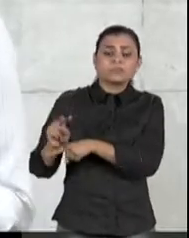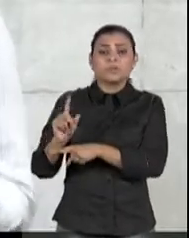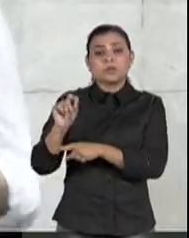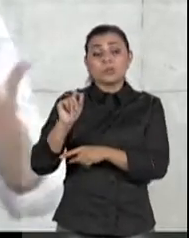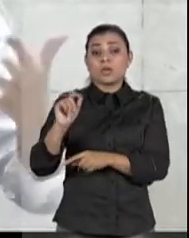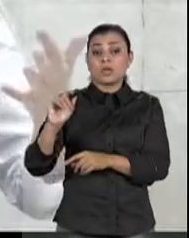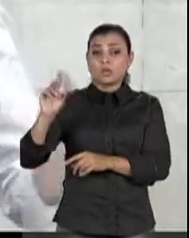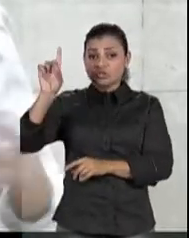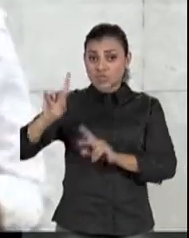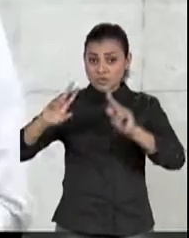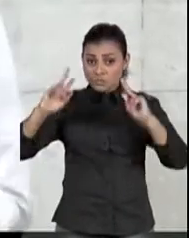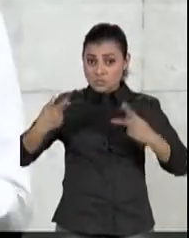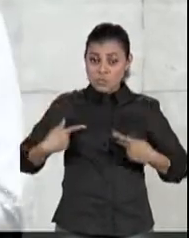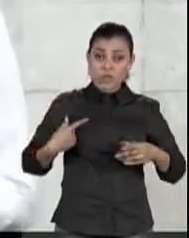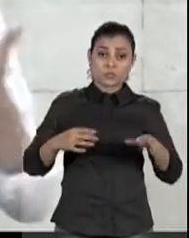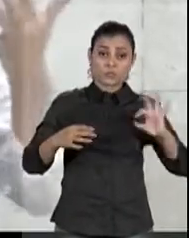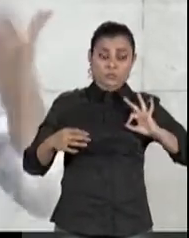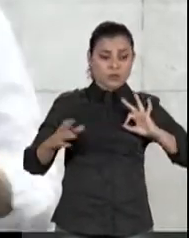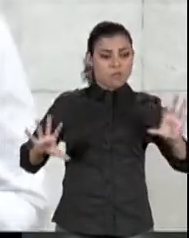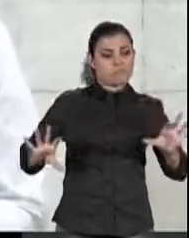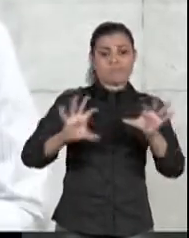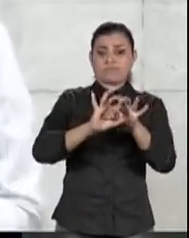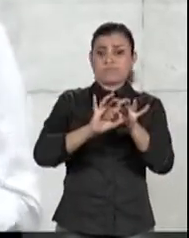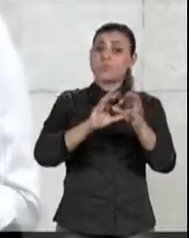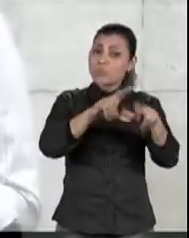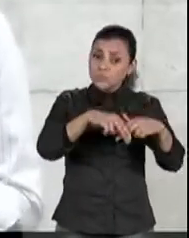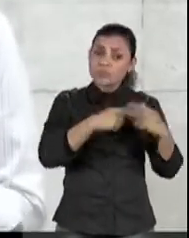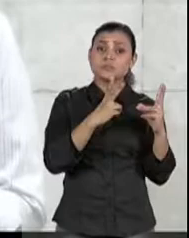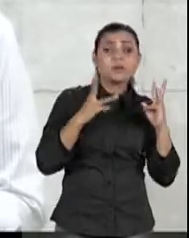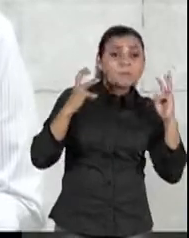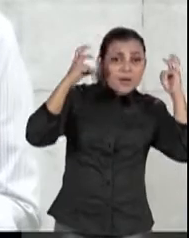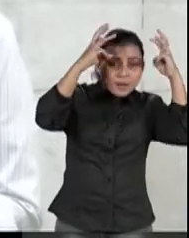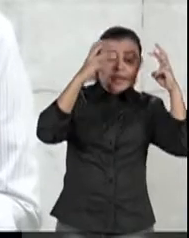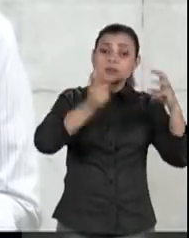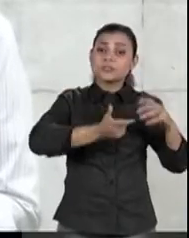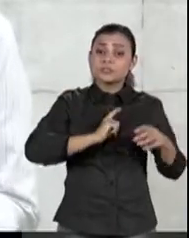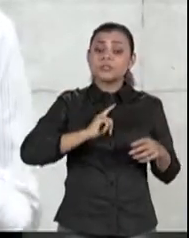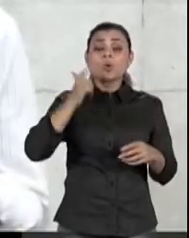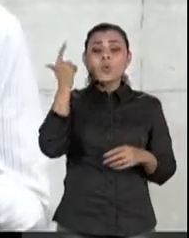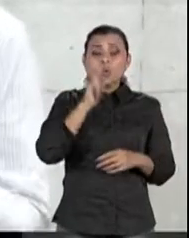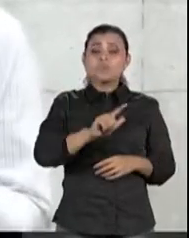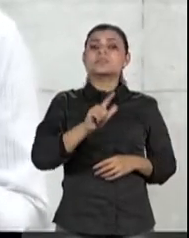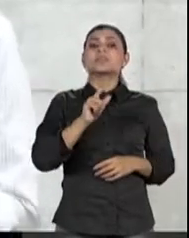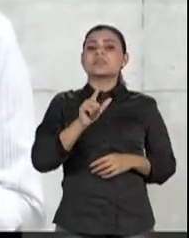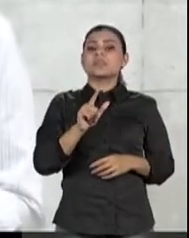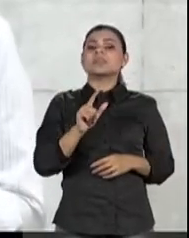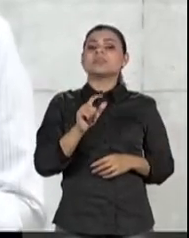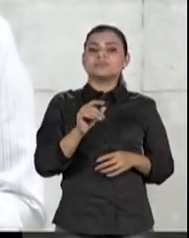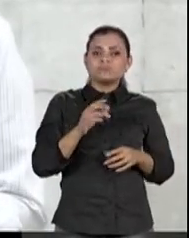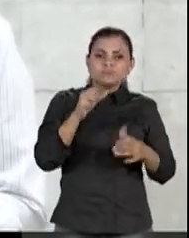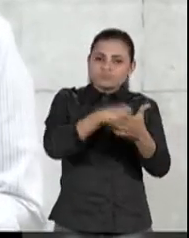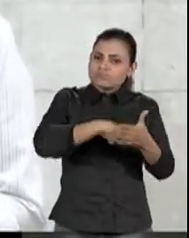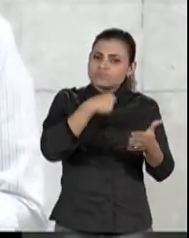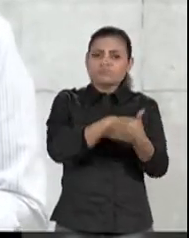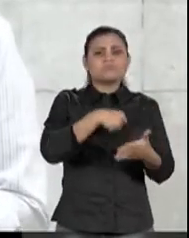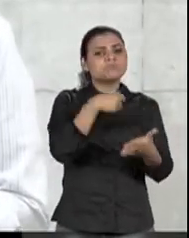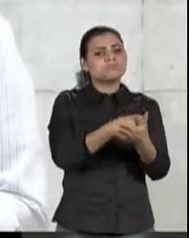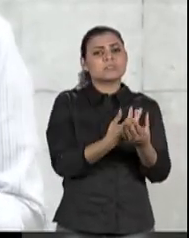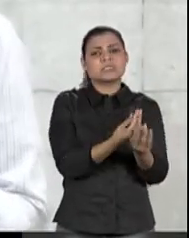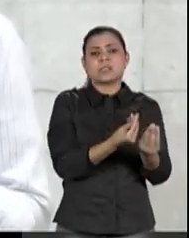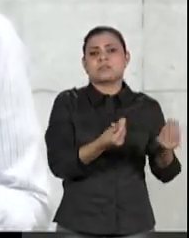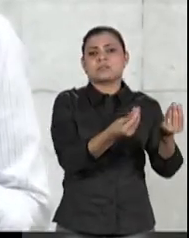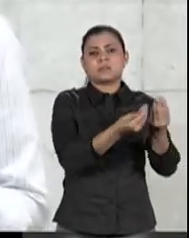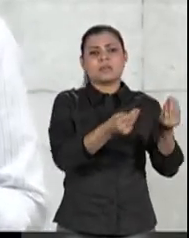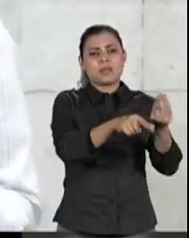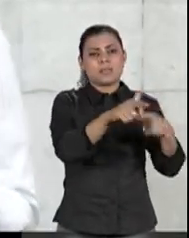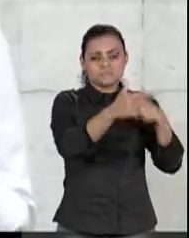fundamental para humanizá-la. E ela, Marielle Franco, conseguiu isso com grande sensibilidade